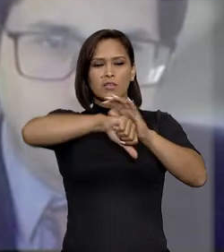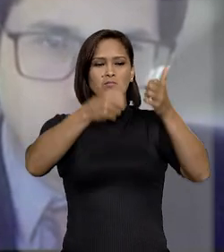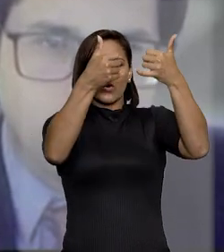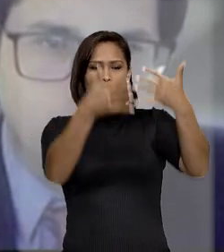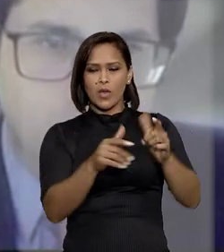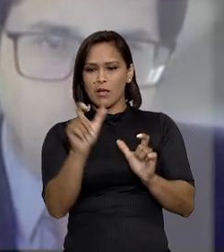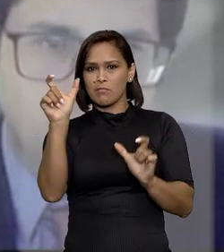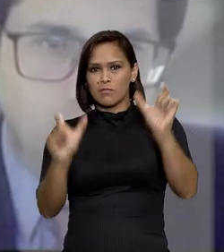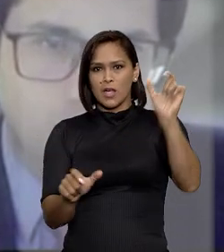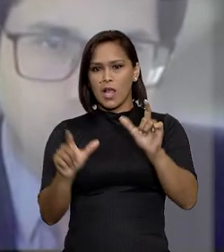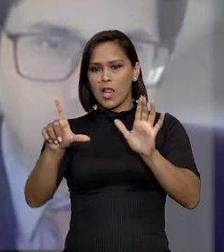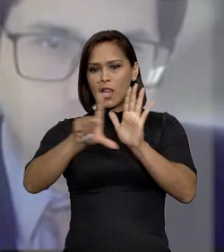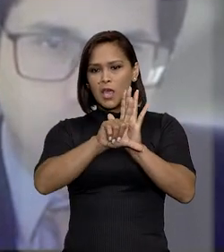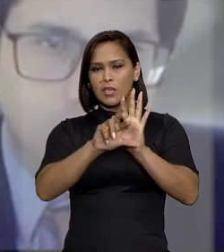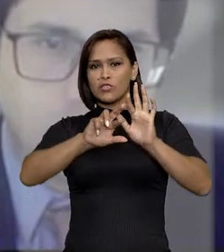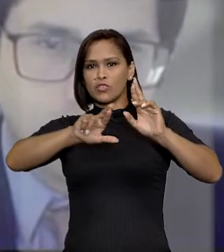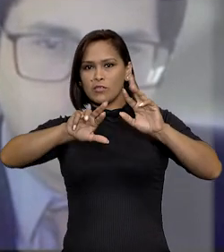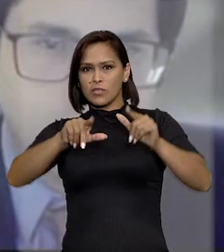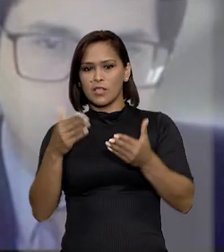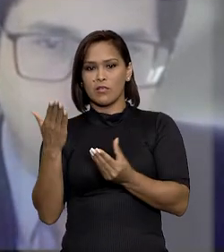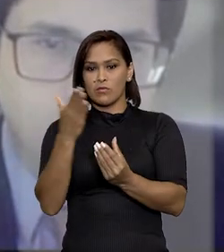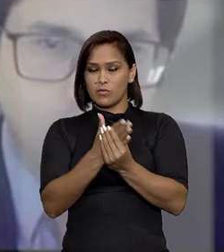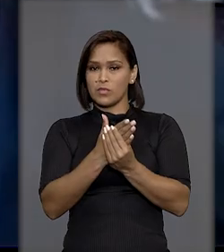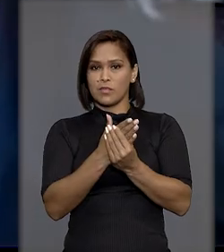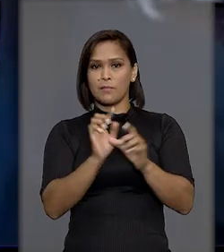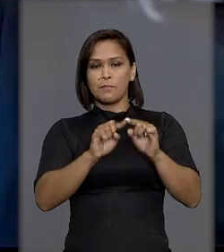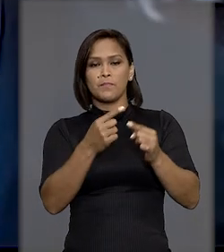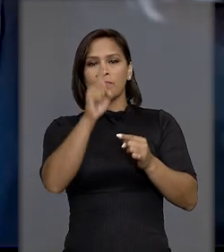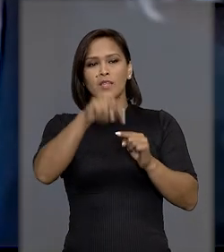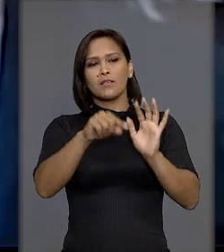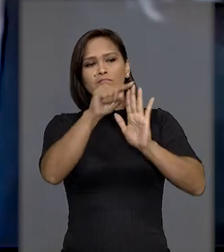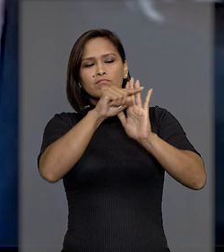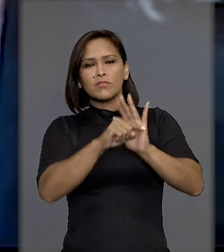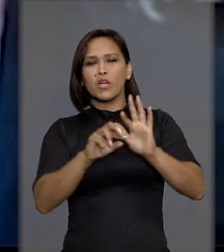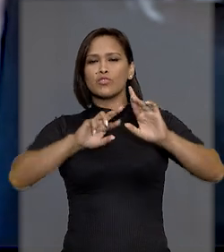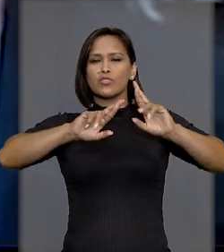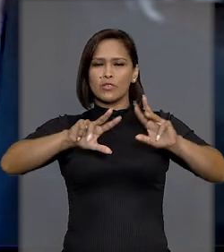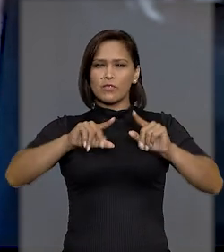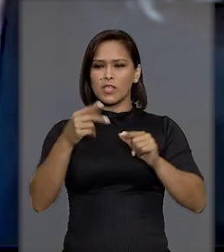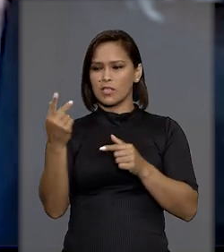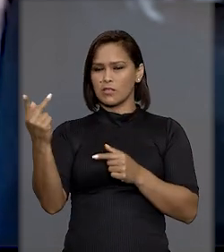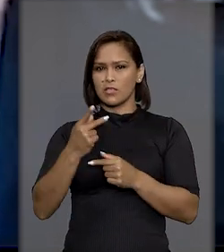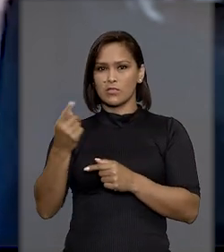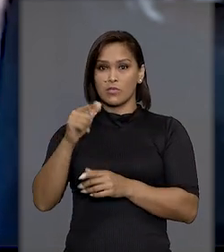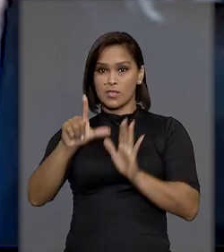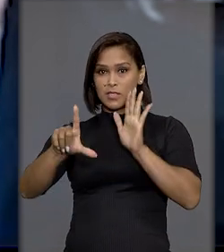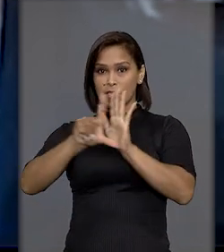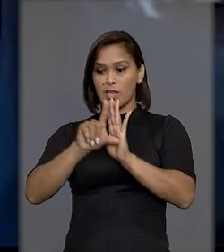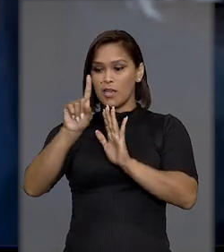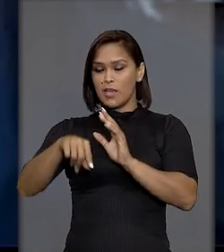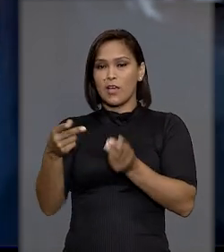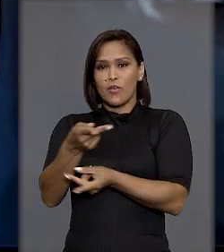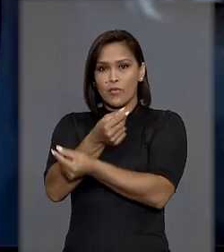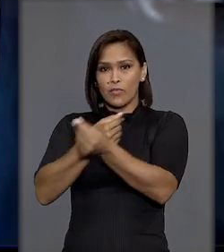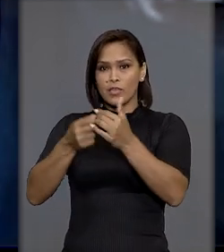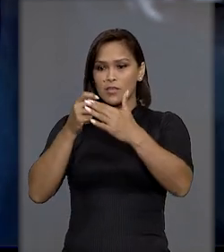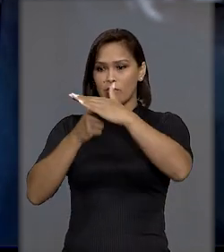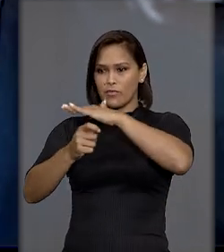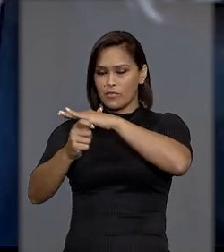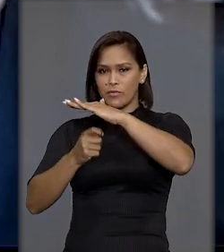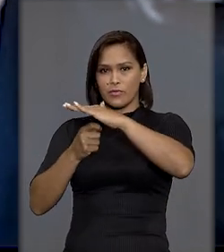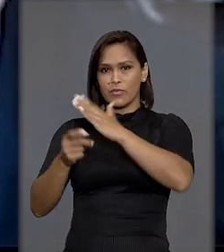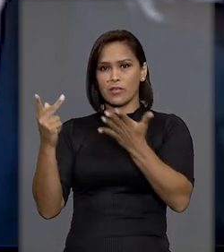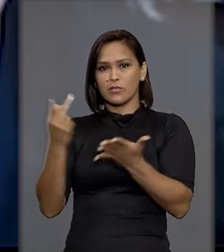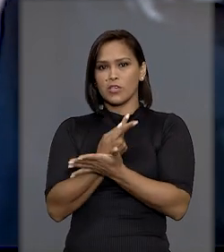crimes descritos nelas que foram citados no processo. O ministro pontuou que uma distinção importante é que no crime financeiro, o